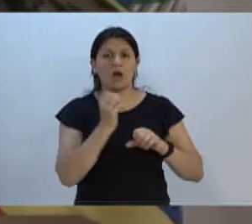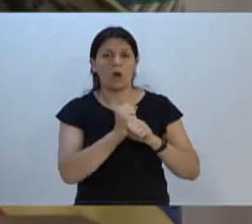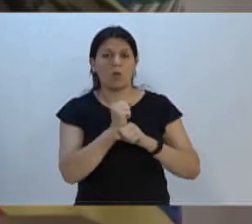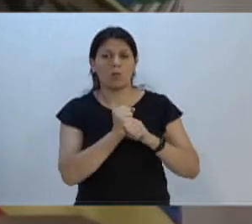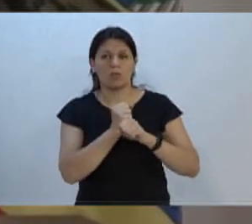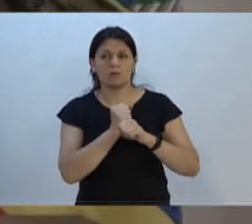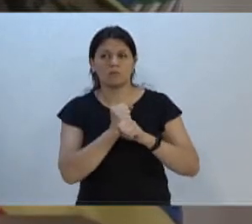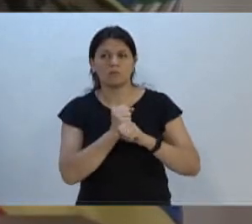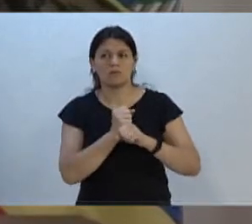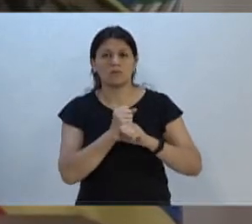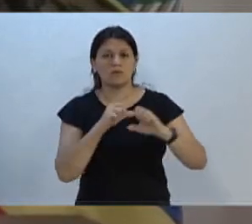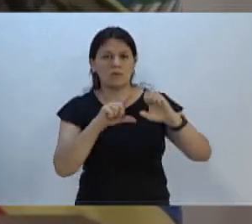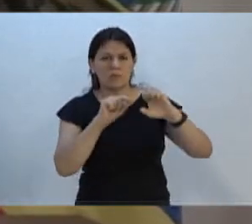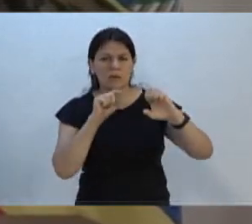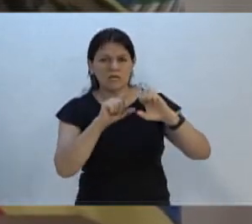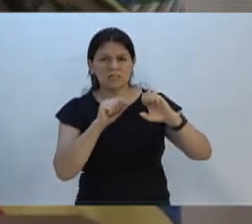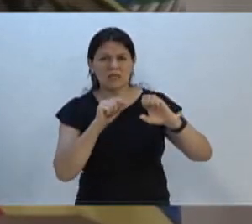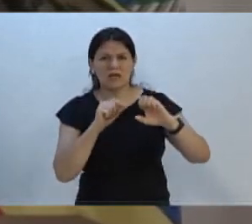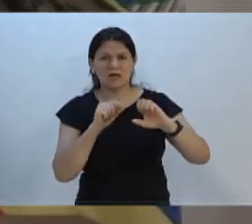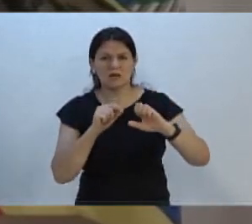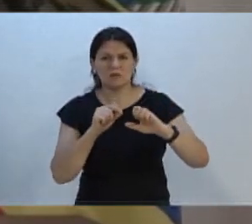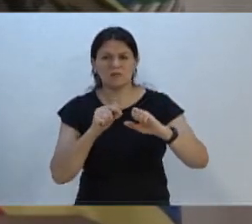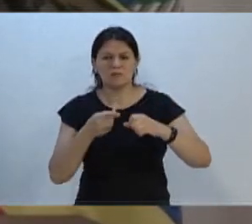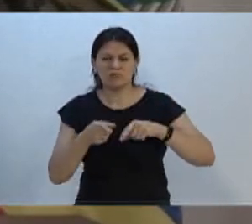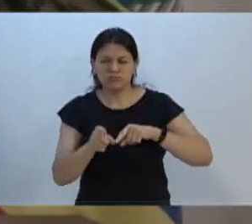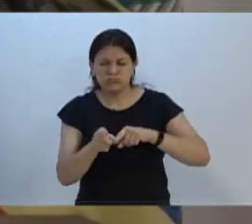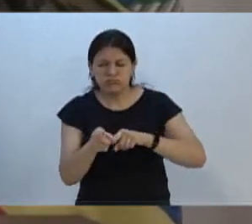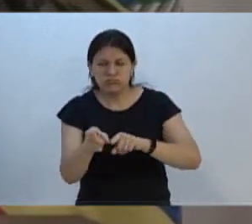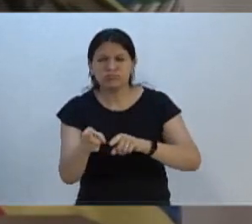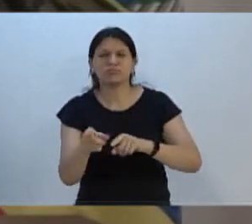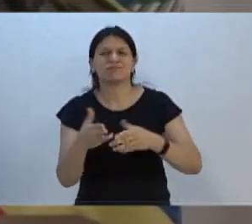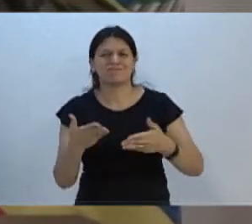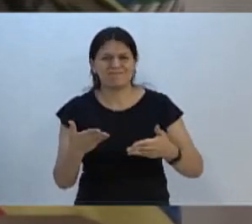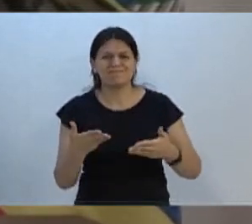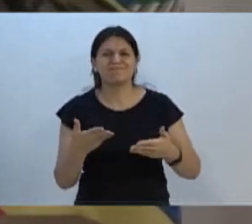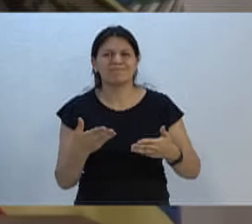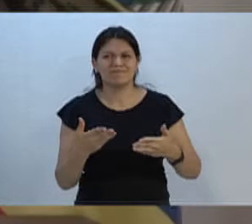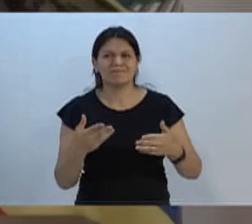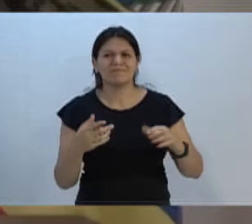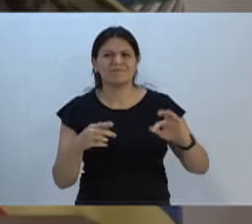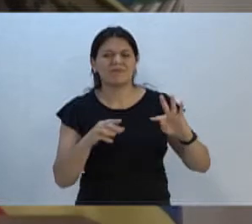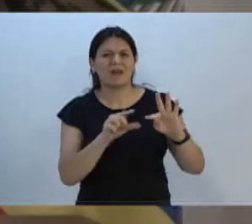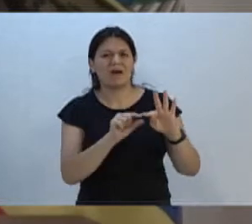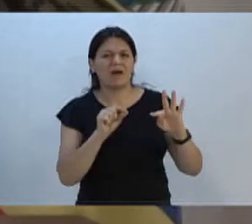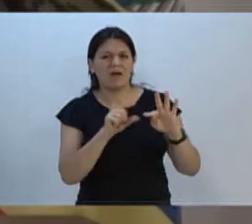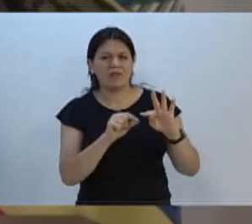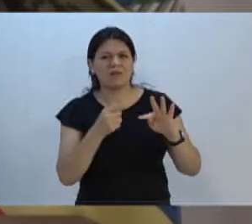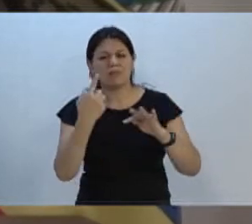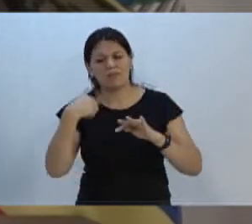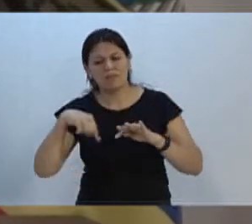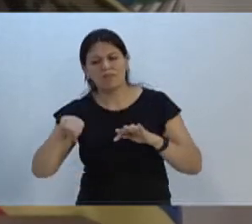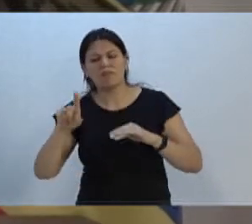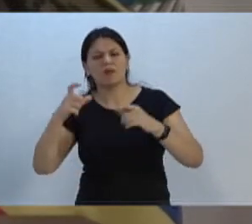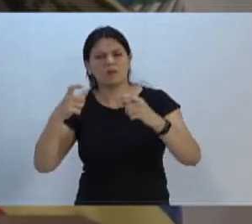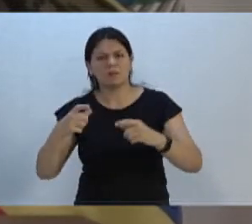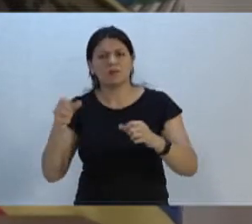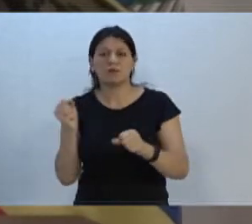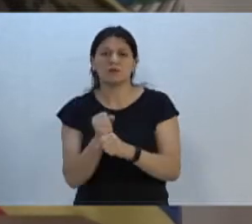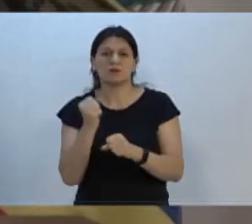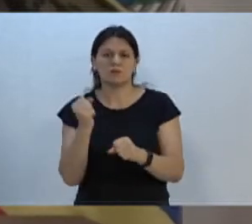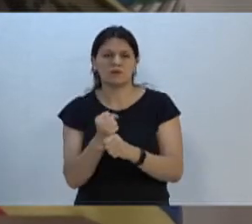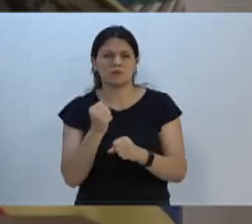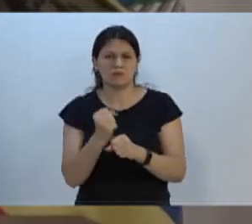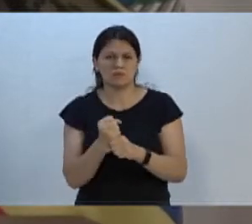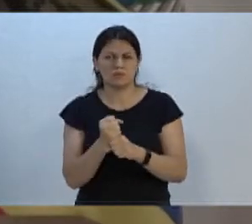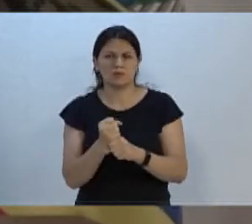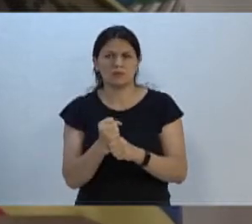empresário tem sido perseguido. Aquele empresário, a FAEMA tem ido lá no local onde está sendo construída a